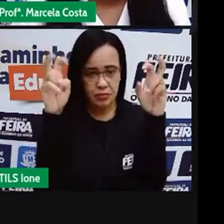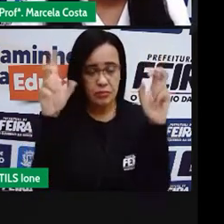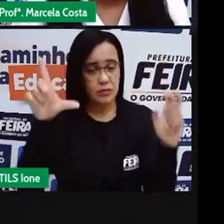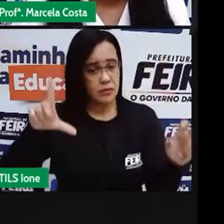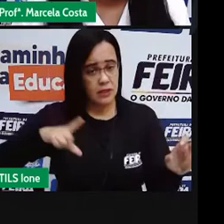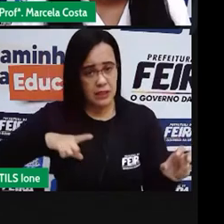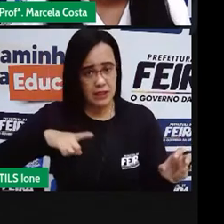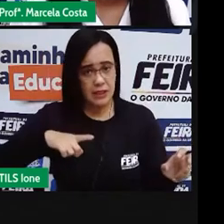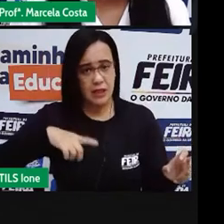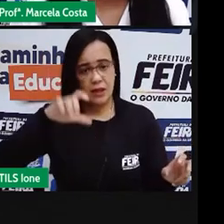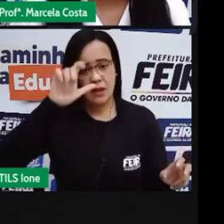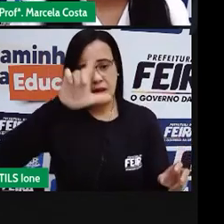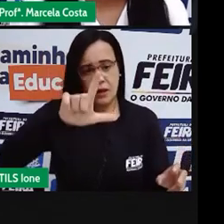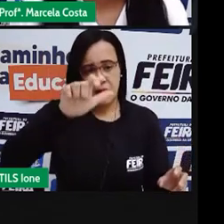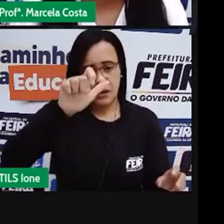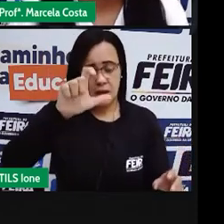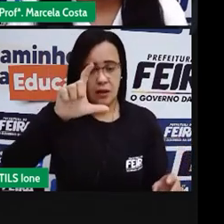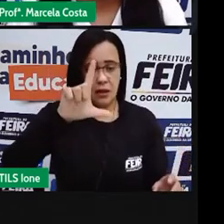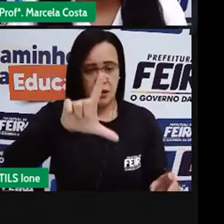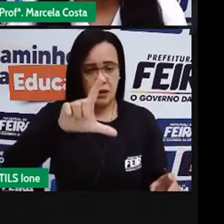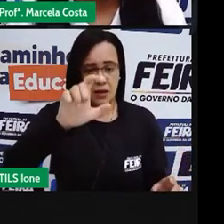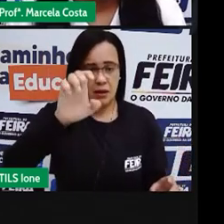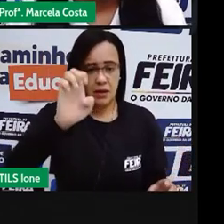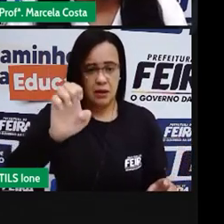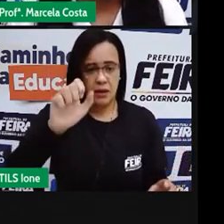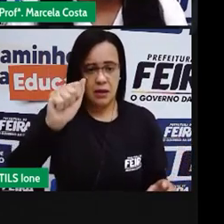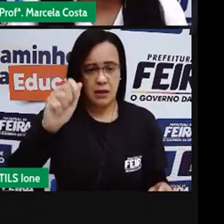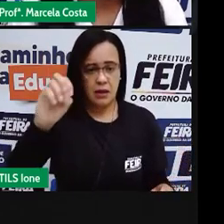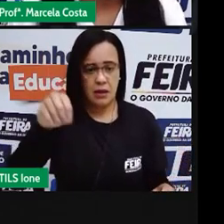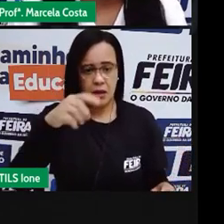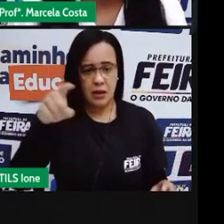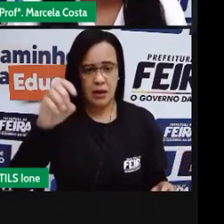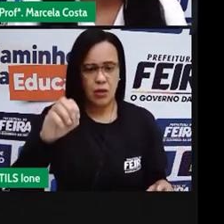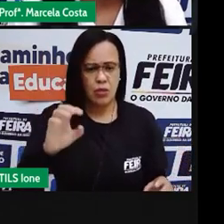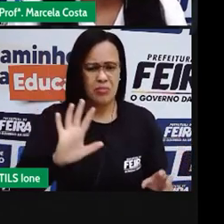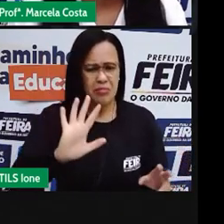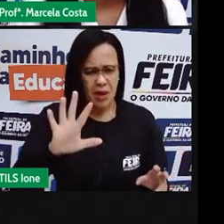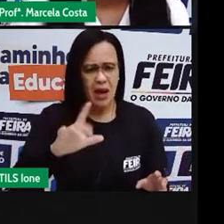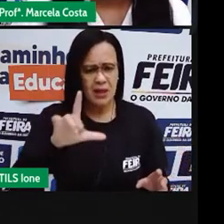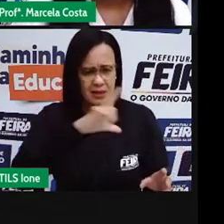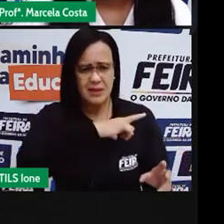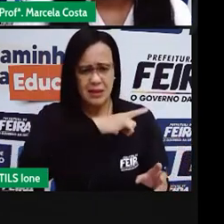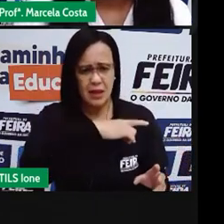Será que aparece essa palavra mais vezes no texto?